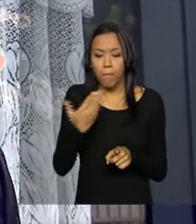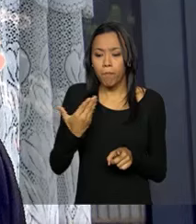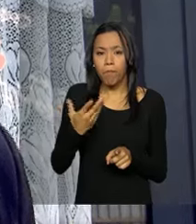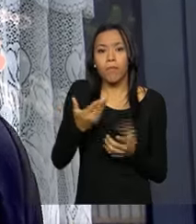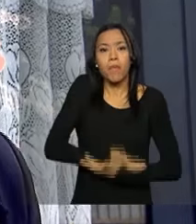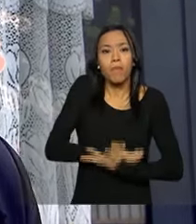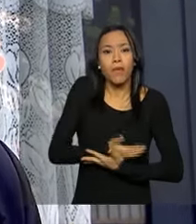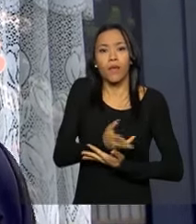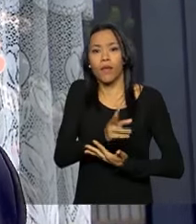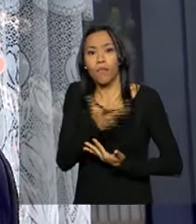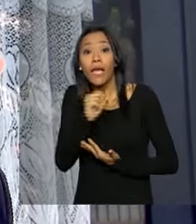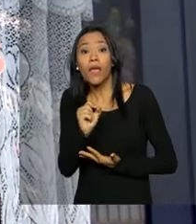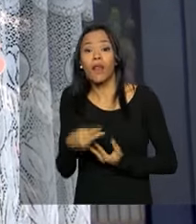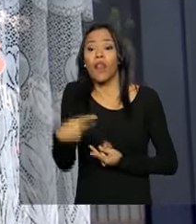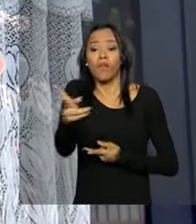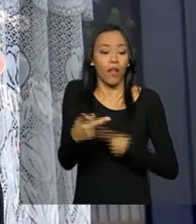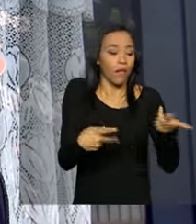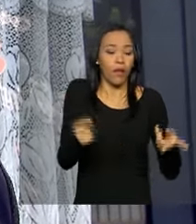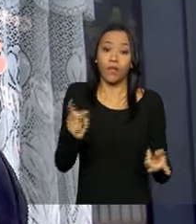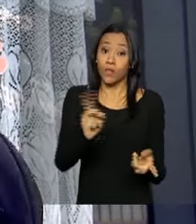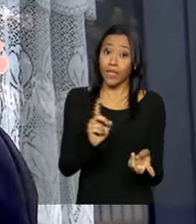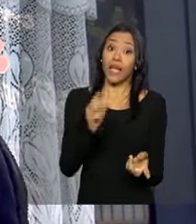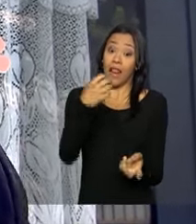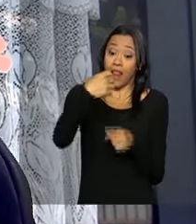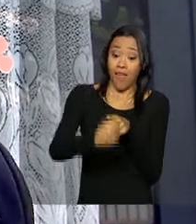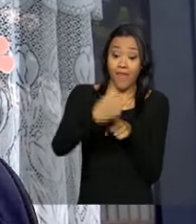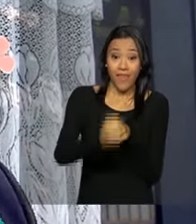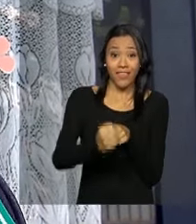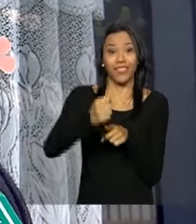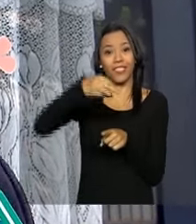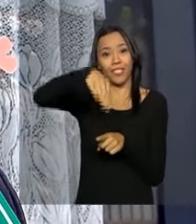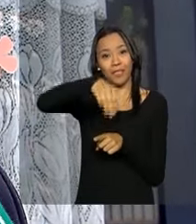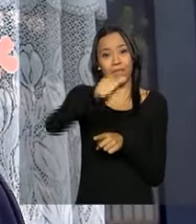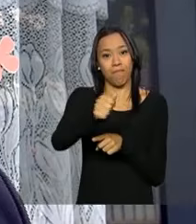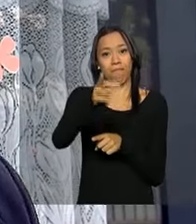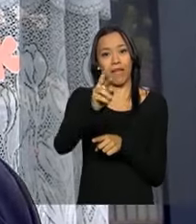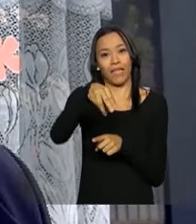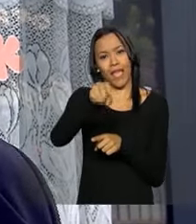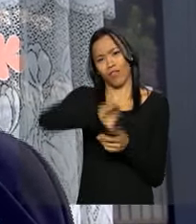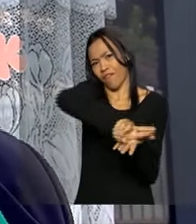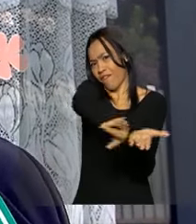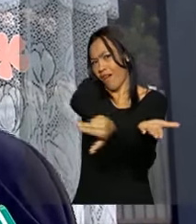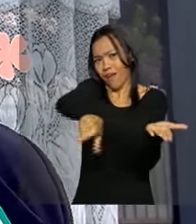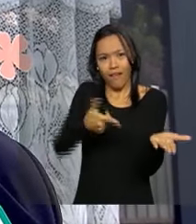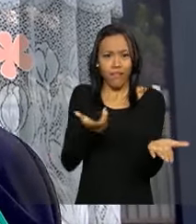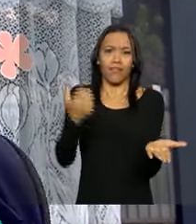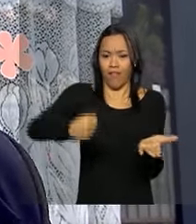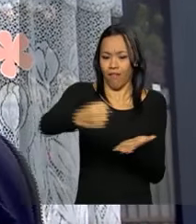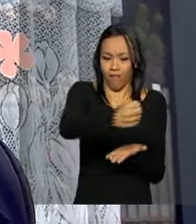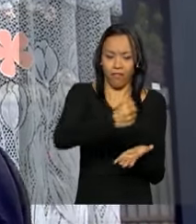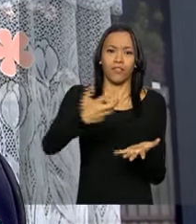benefício, porque não existe leite materno, existem leites maternos, que podem, para cada situação do bebê, a gente pode